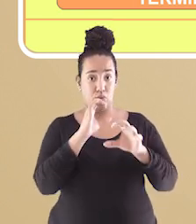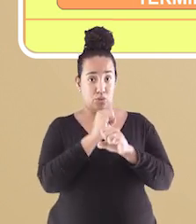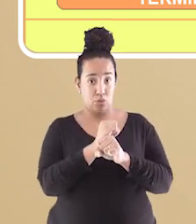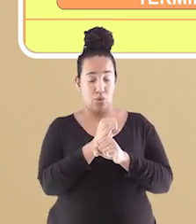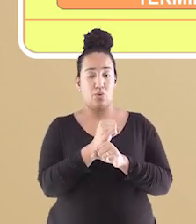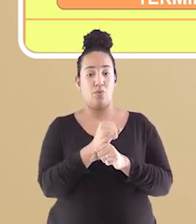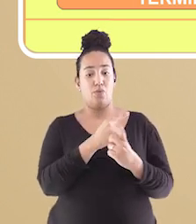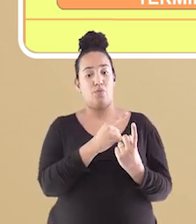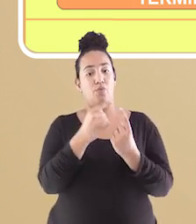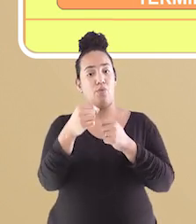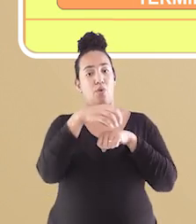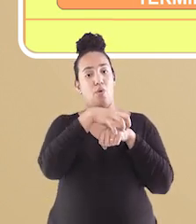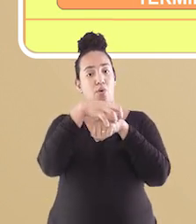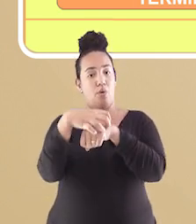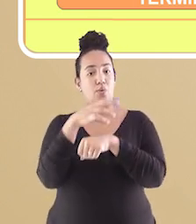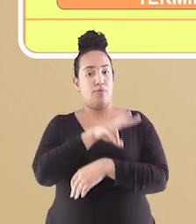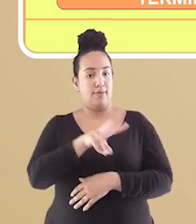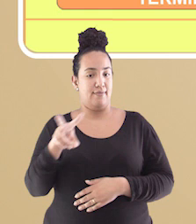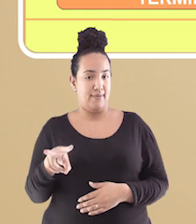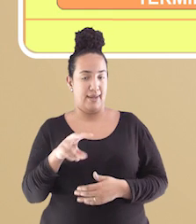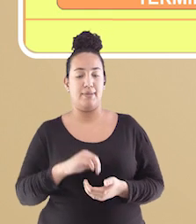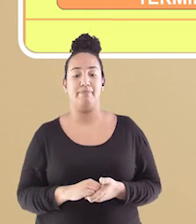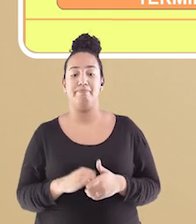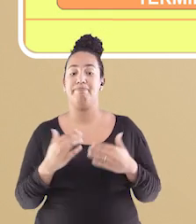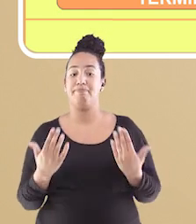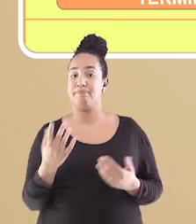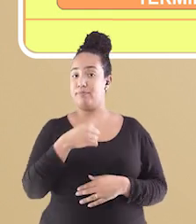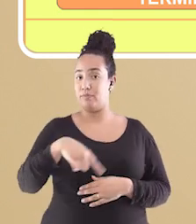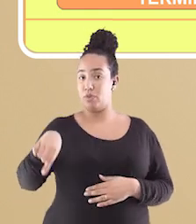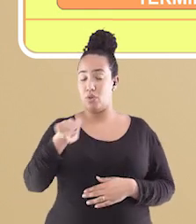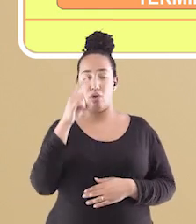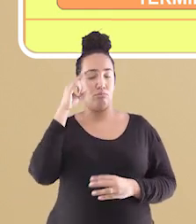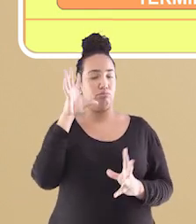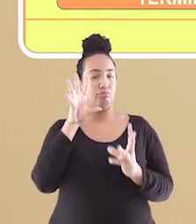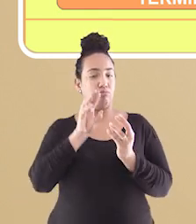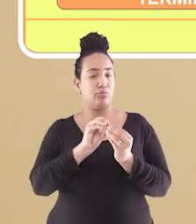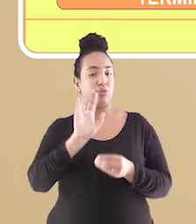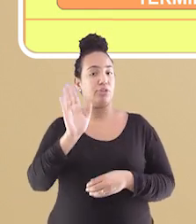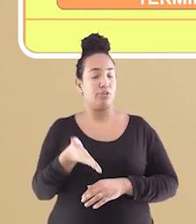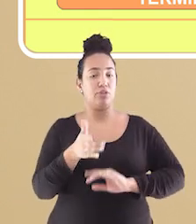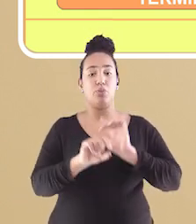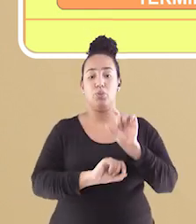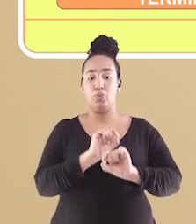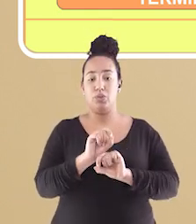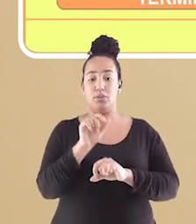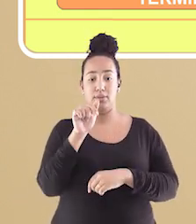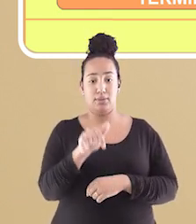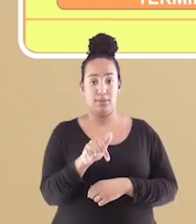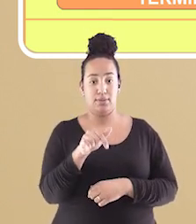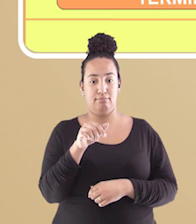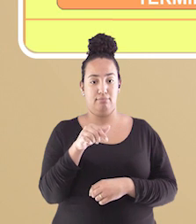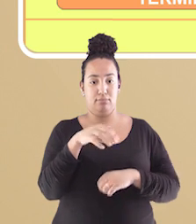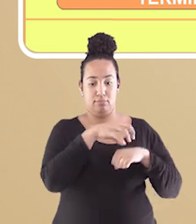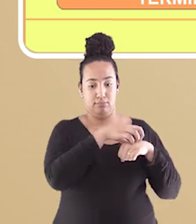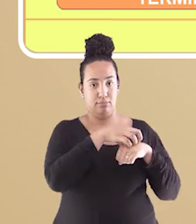saem por Vila Velha. Logo de imediato, podemos concluir que o escoamento, como bem